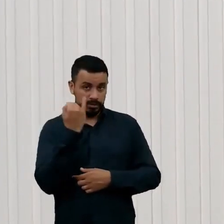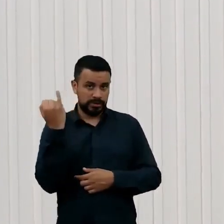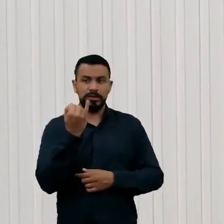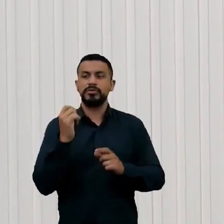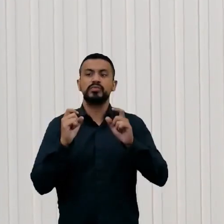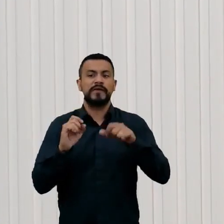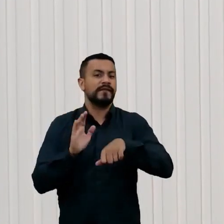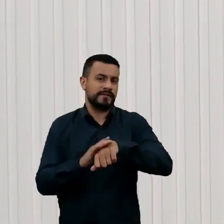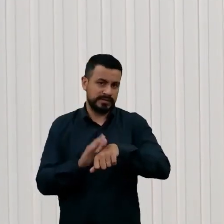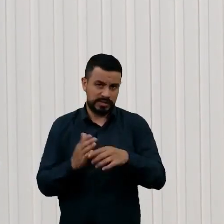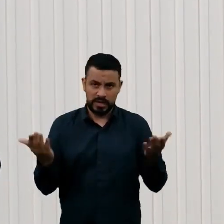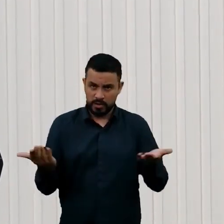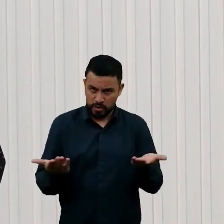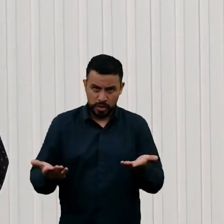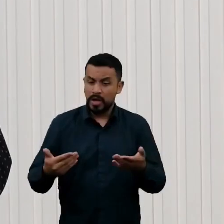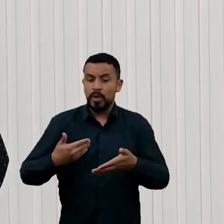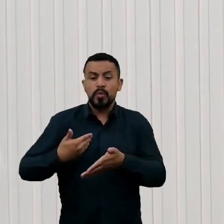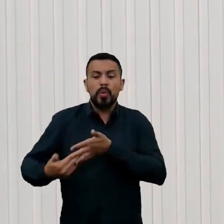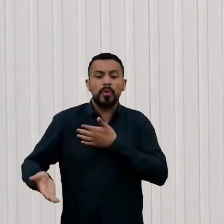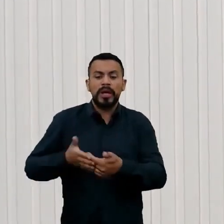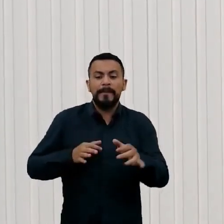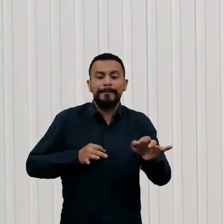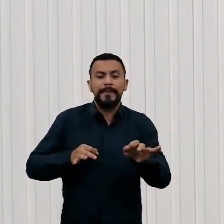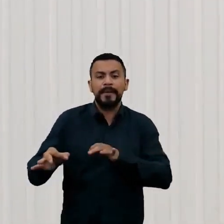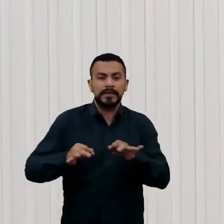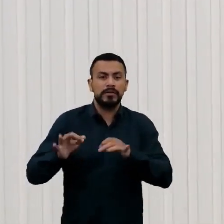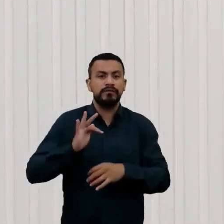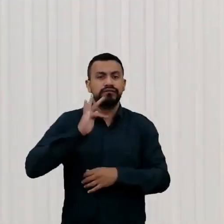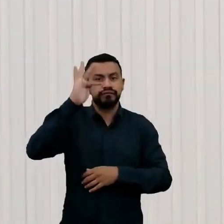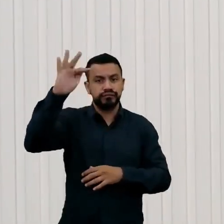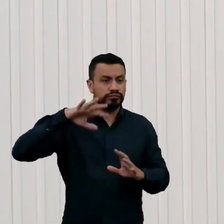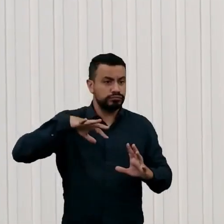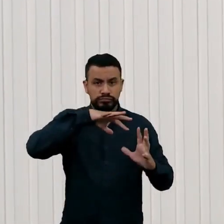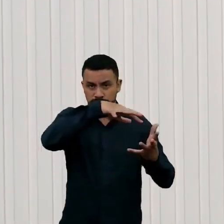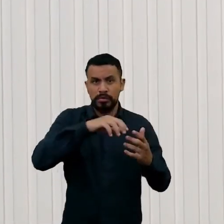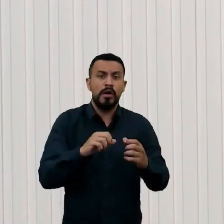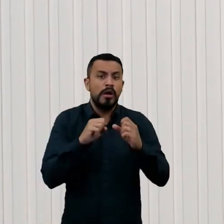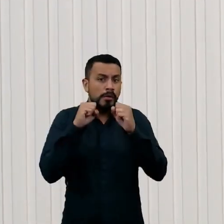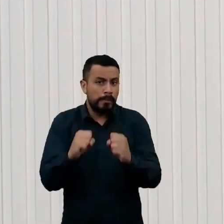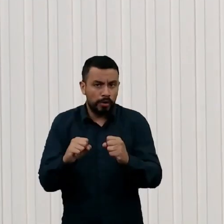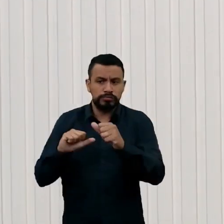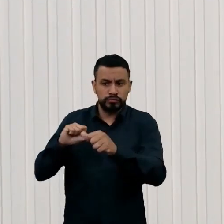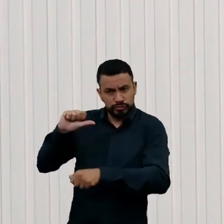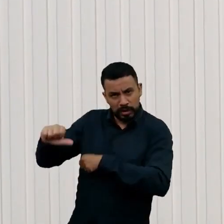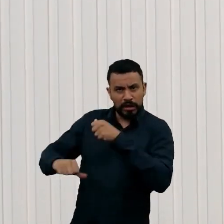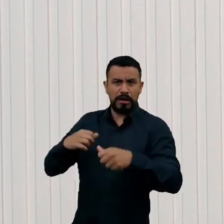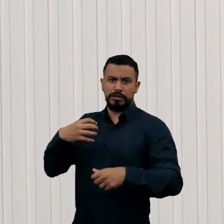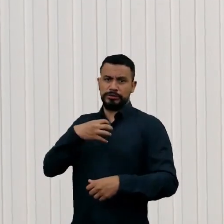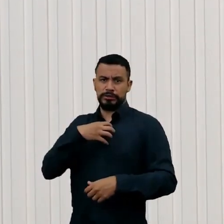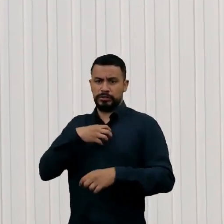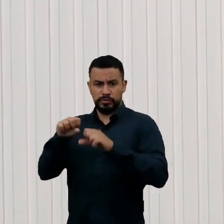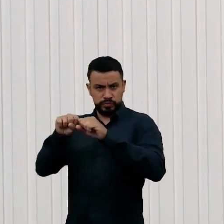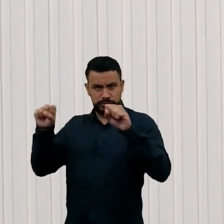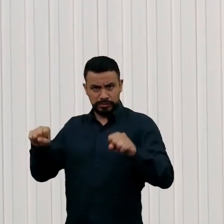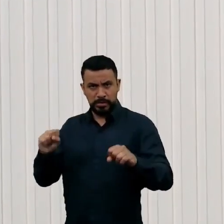Qualquer preparação para o mundo, nós podemos fazer de certa forma algumas funções melhores nos sistemas educacionais, eles estão, de certa forma,